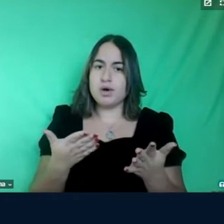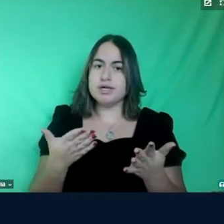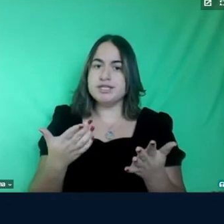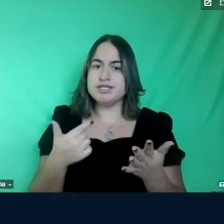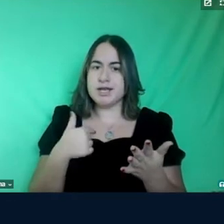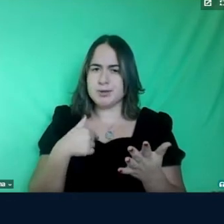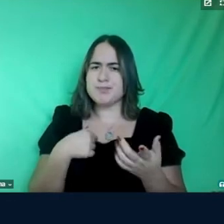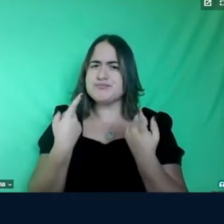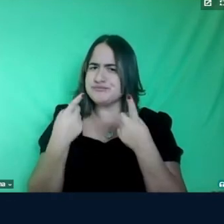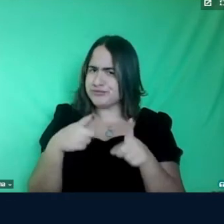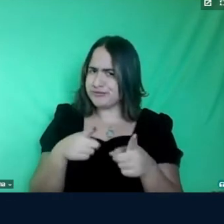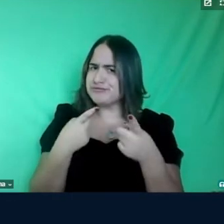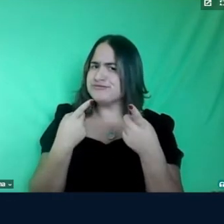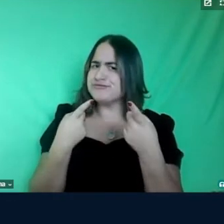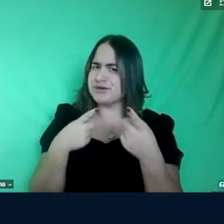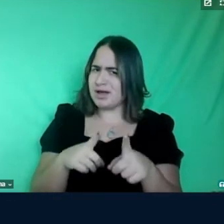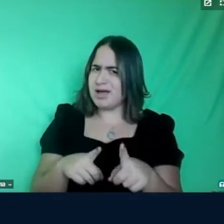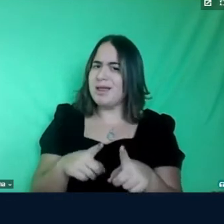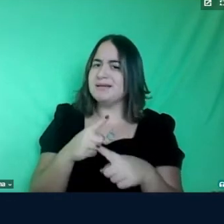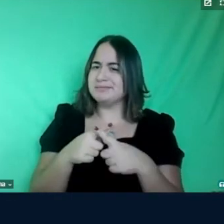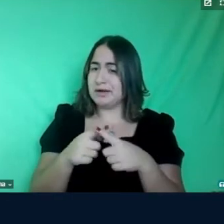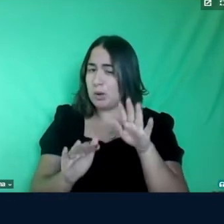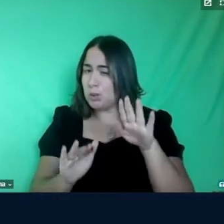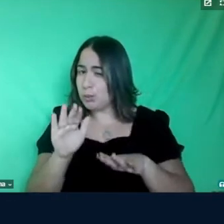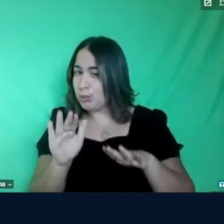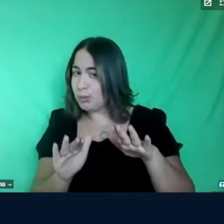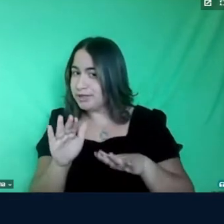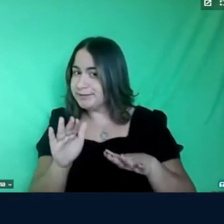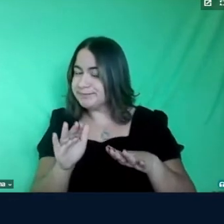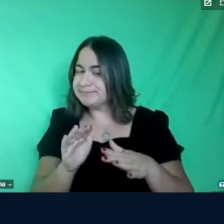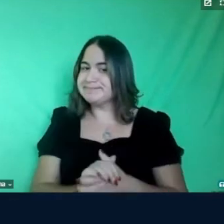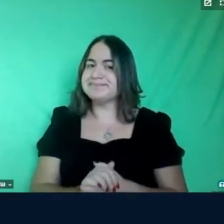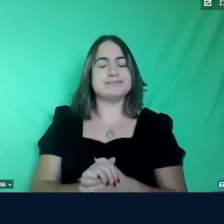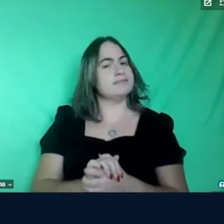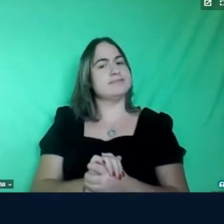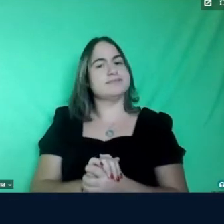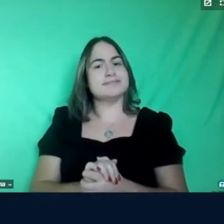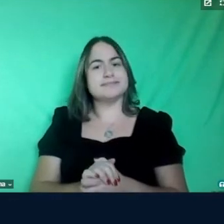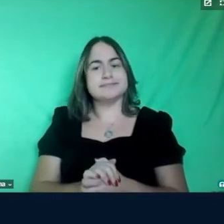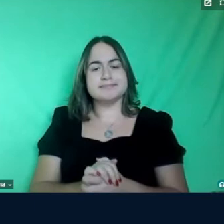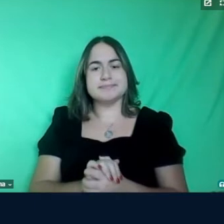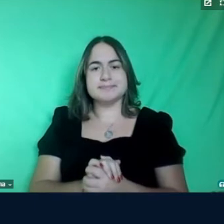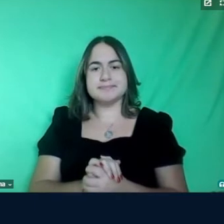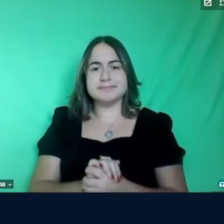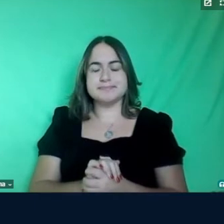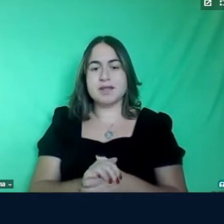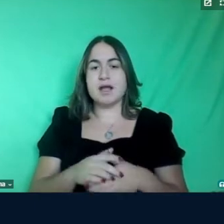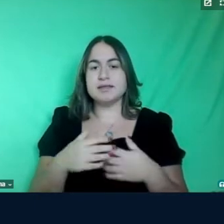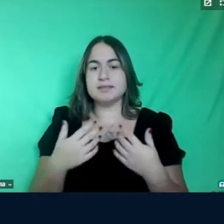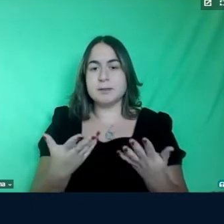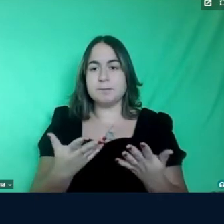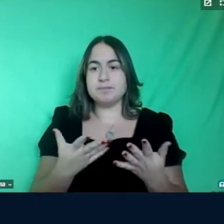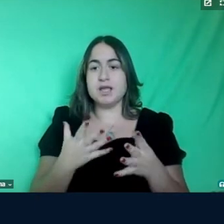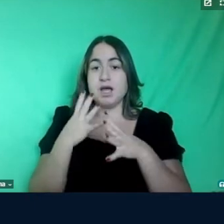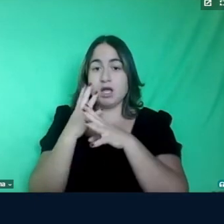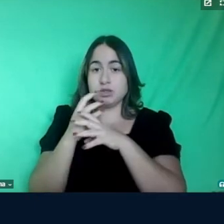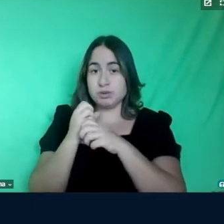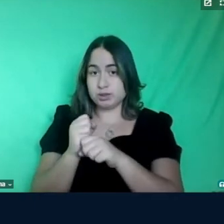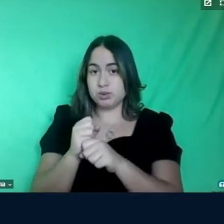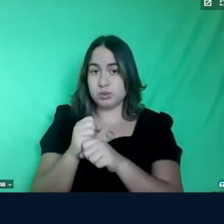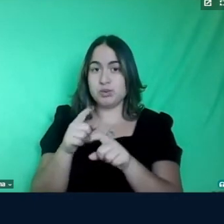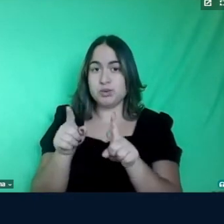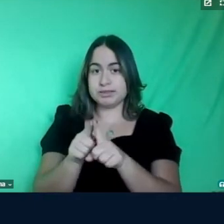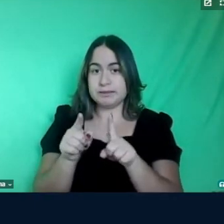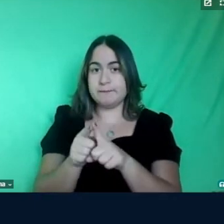provocante porque eu vou te provocar em alguns momentos então vamos lá é bom do resumo também eu queria eu